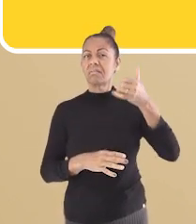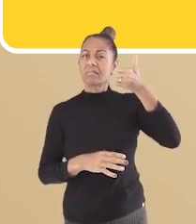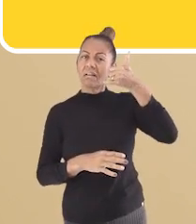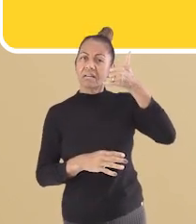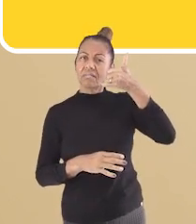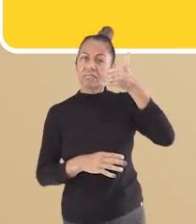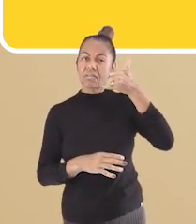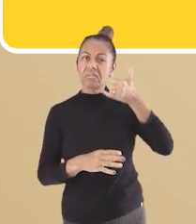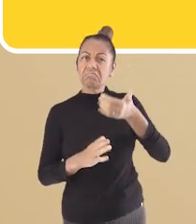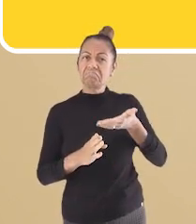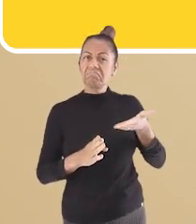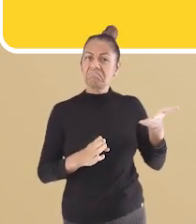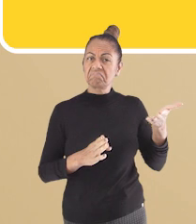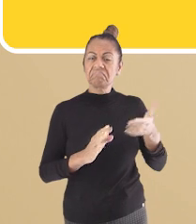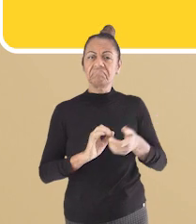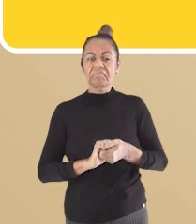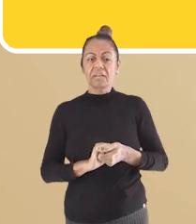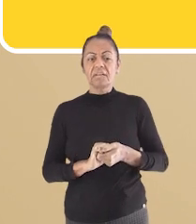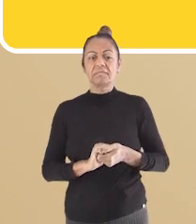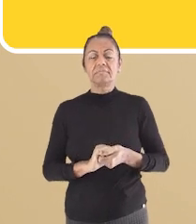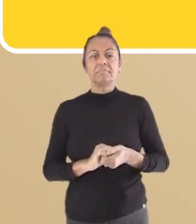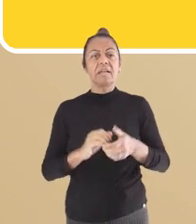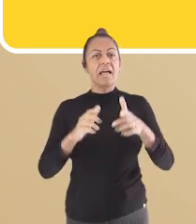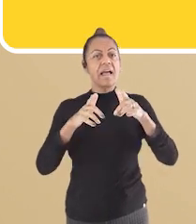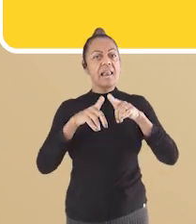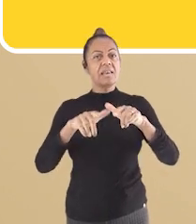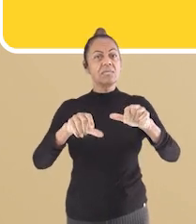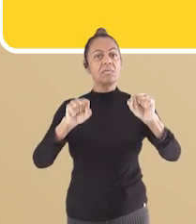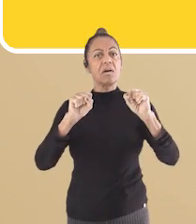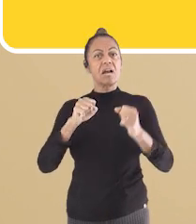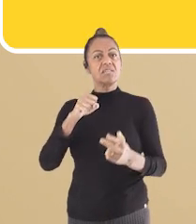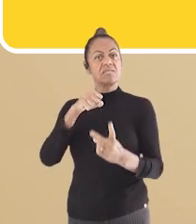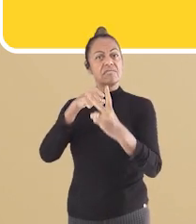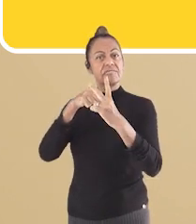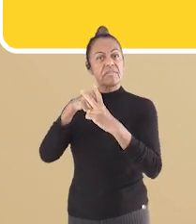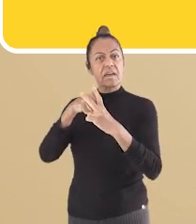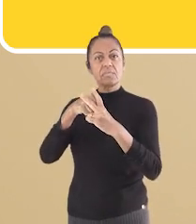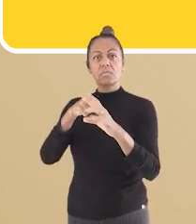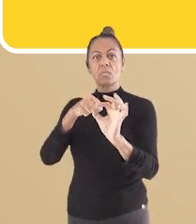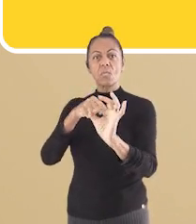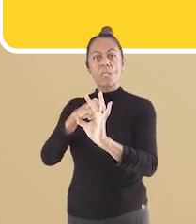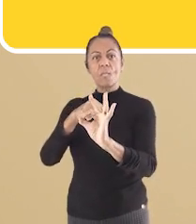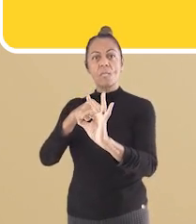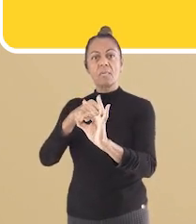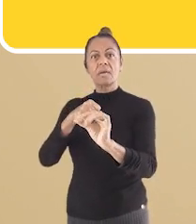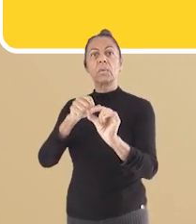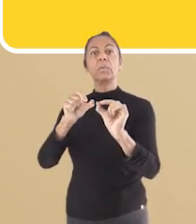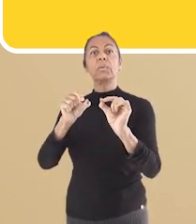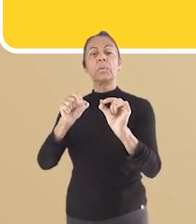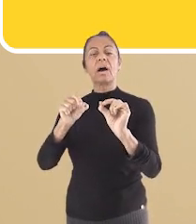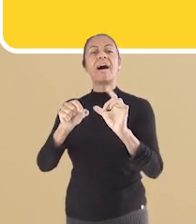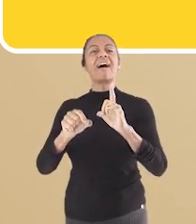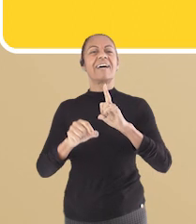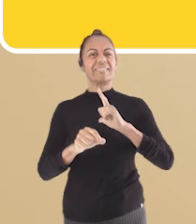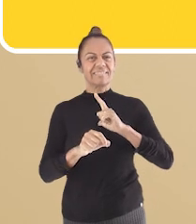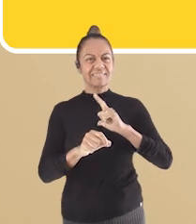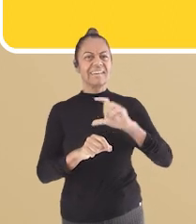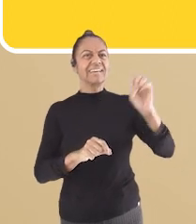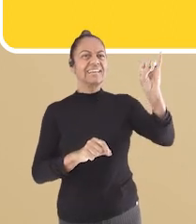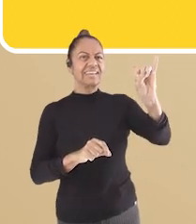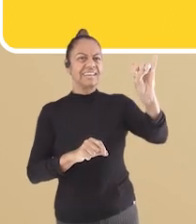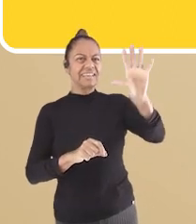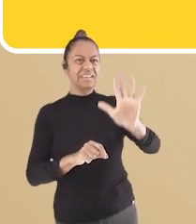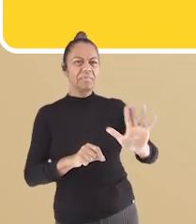1743 8062. Linguagem não verbal tem apenas